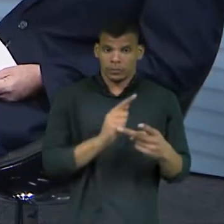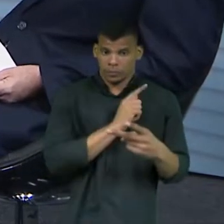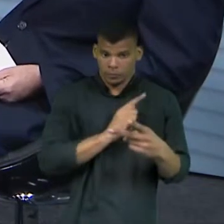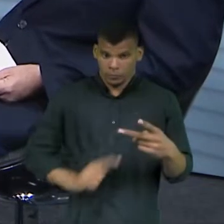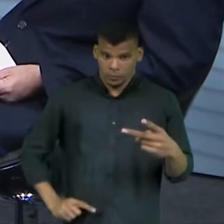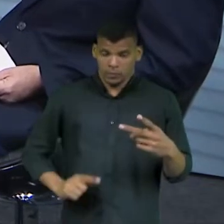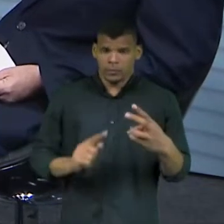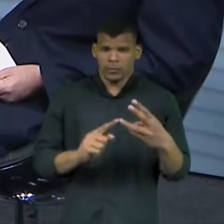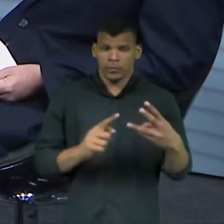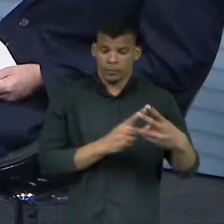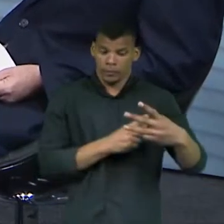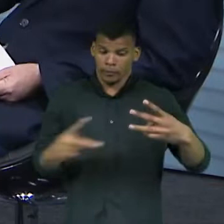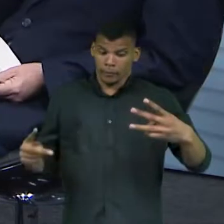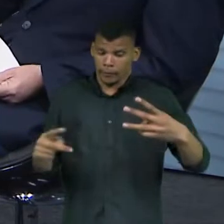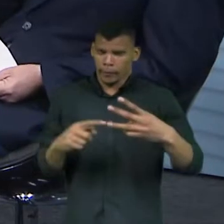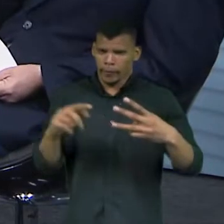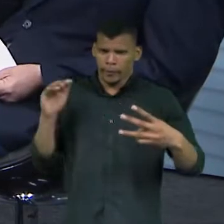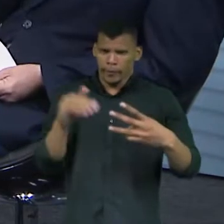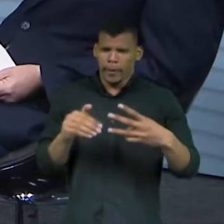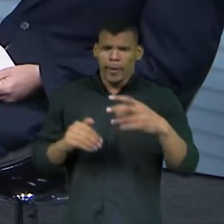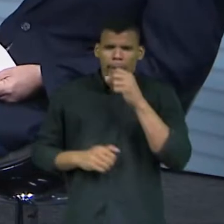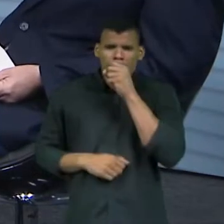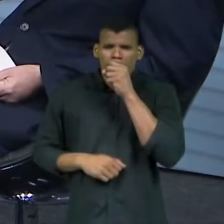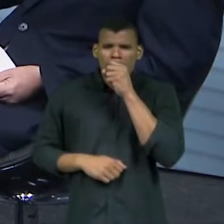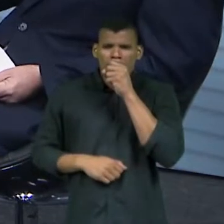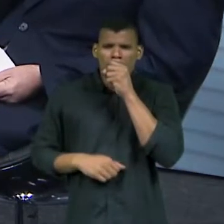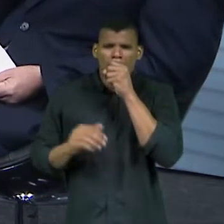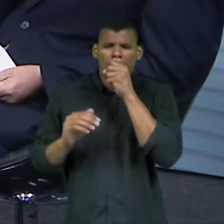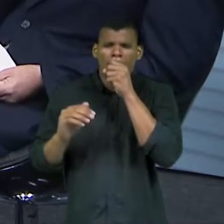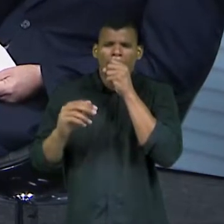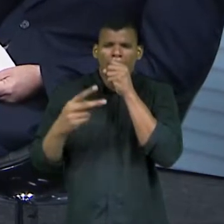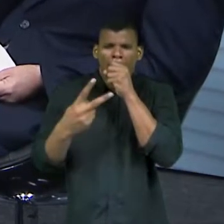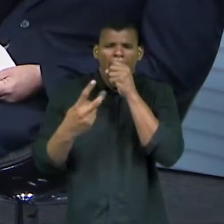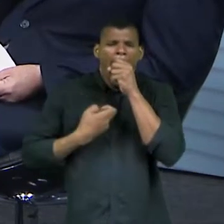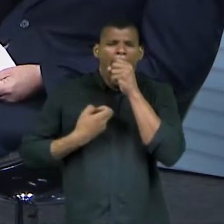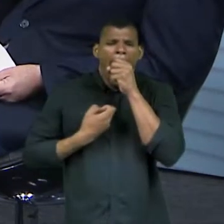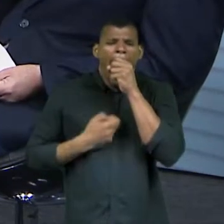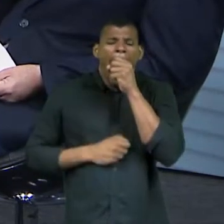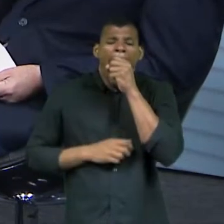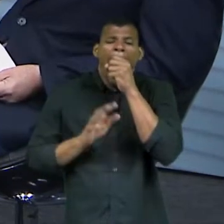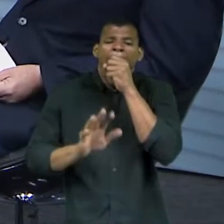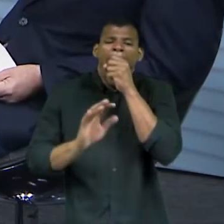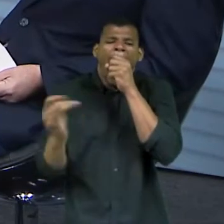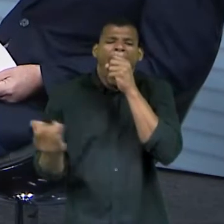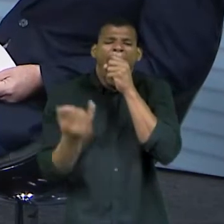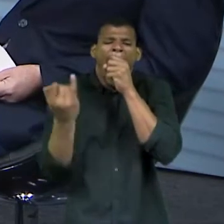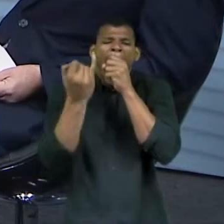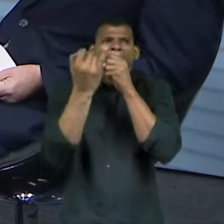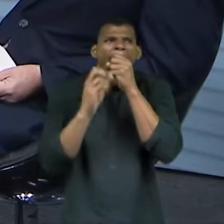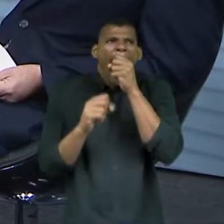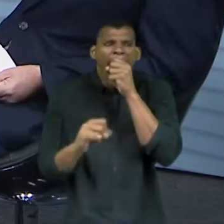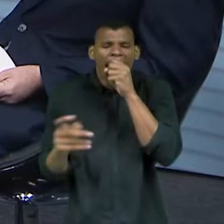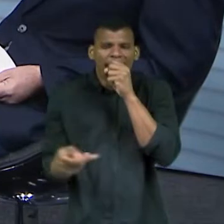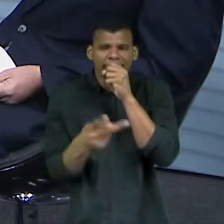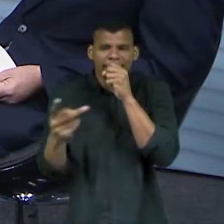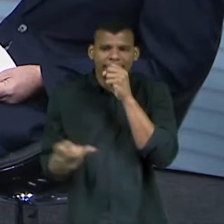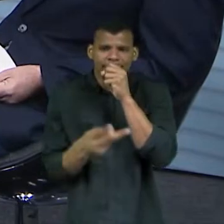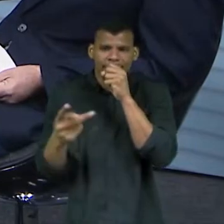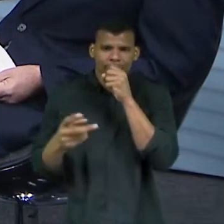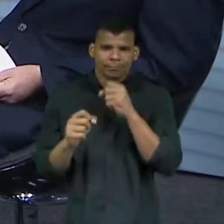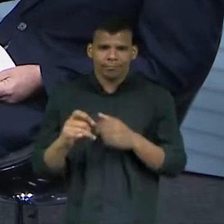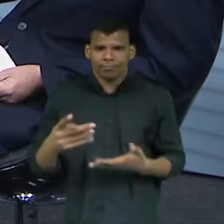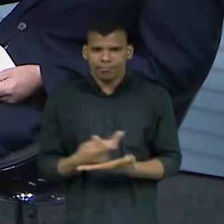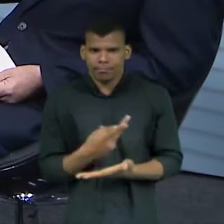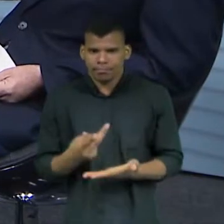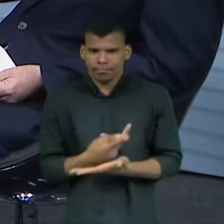Dois números, confirma. o último voto é do presidente. Isso. Dois números, confirma. Então, é muito importante que o eleitor... Se errar, você pode corrigir. Você